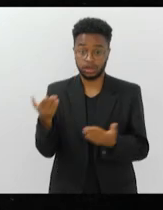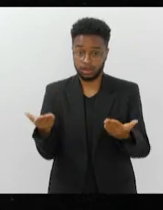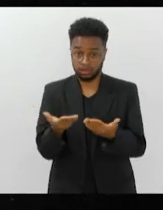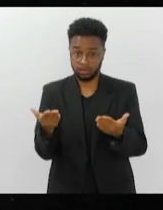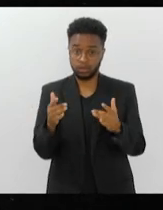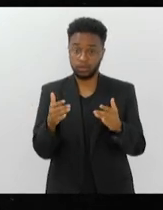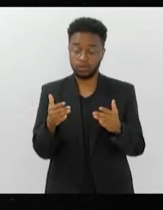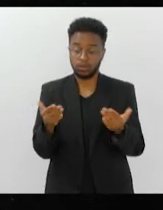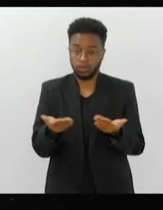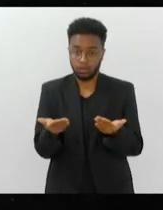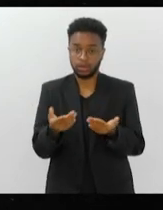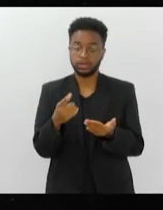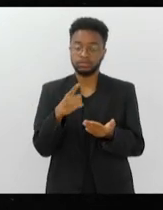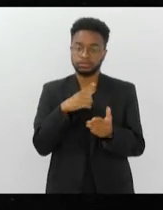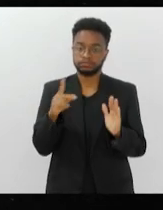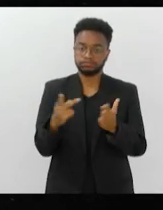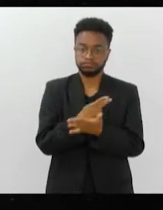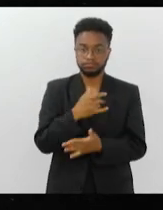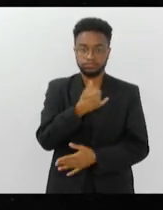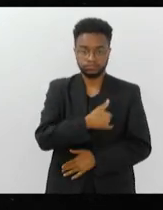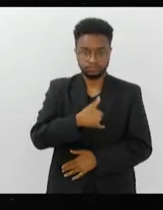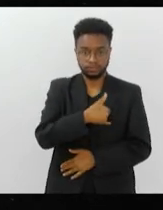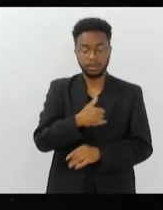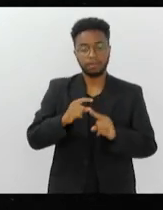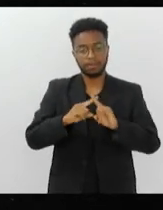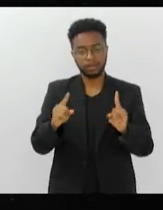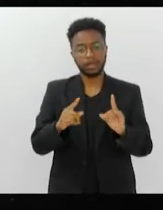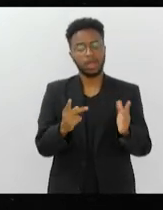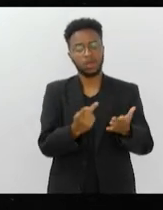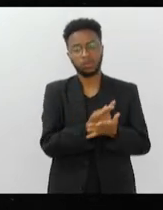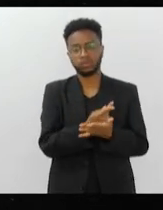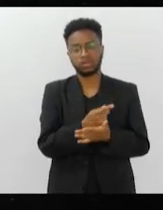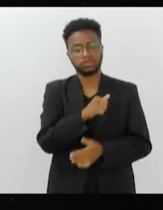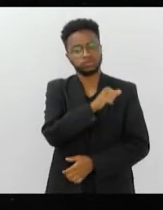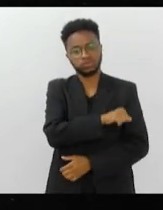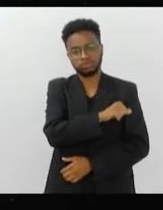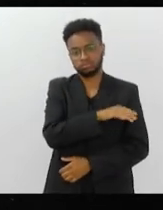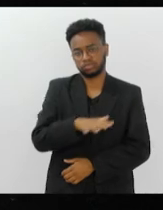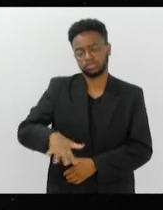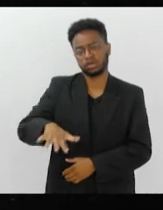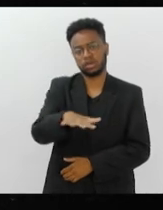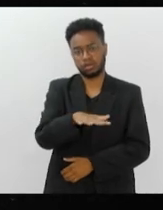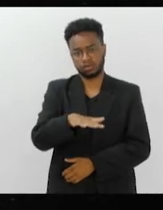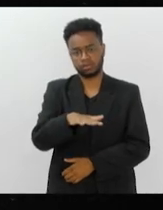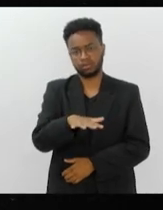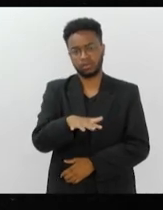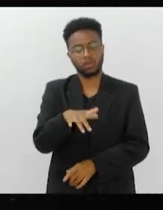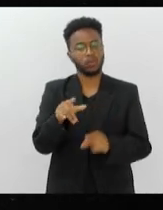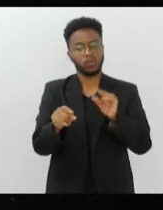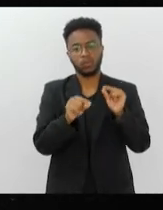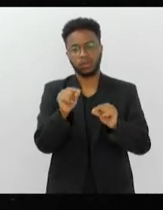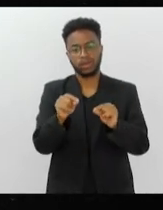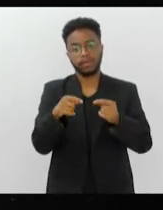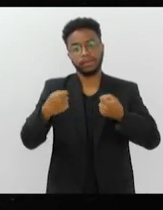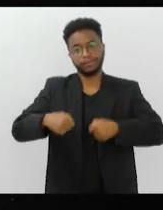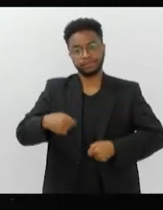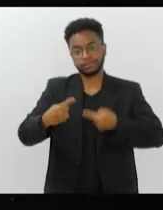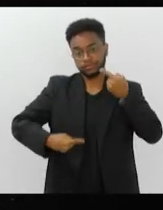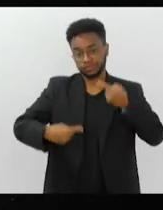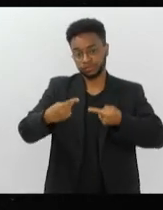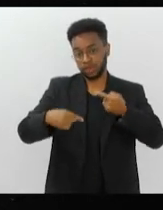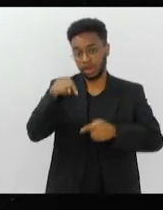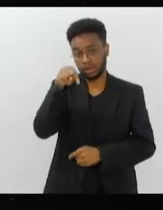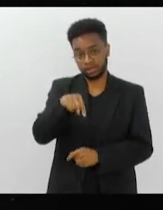teve essa questão lá de São João de Meriti, mas vem ocorrendo isso no Estado como um todo, de se abrir um debate aqui nessa